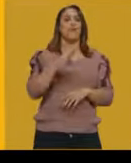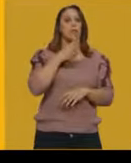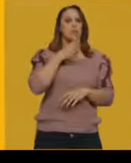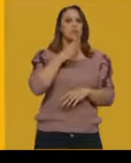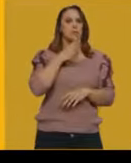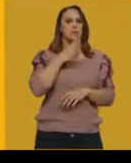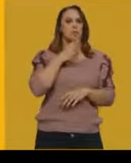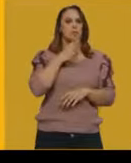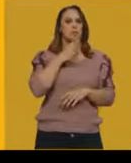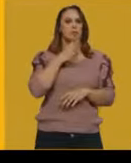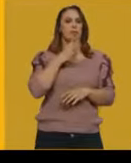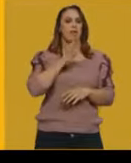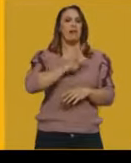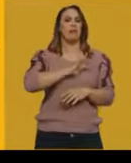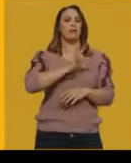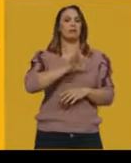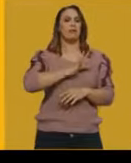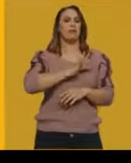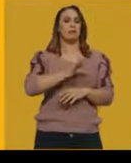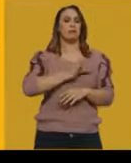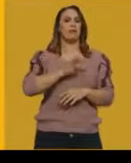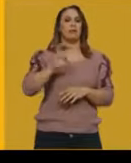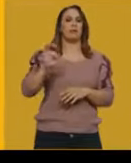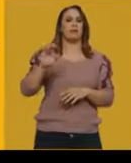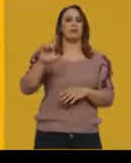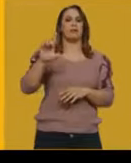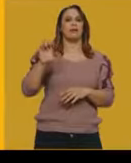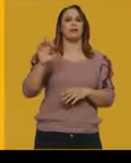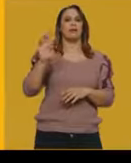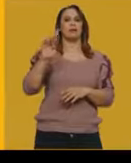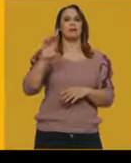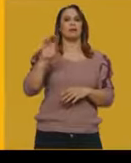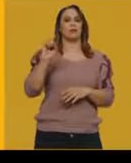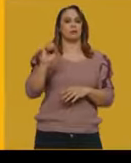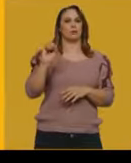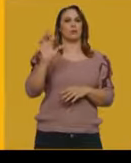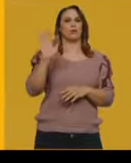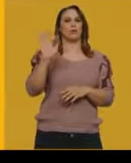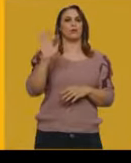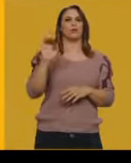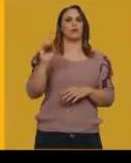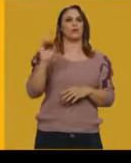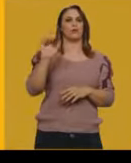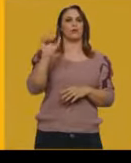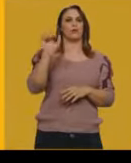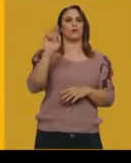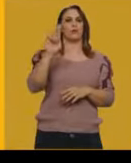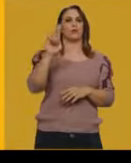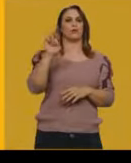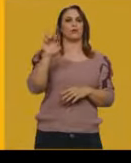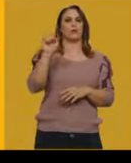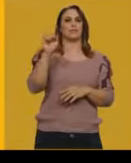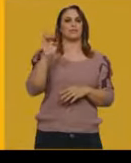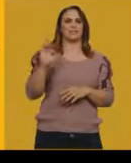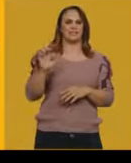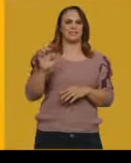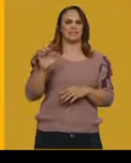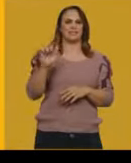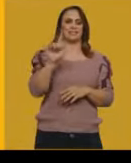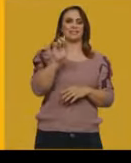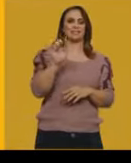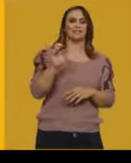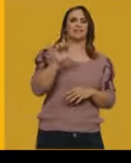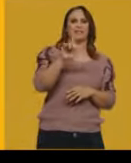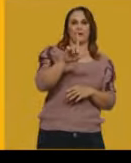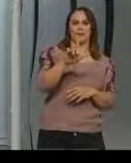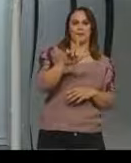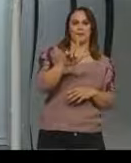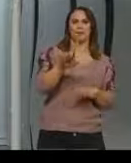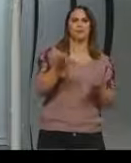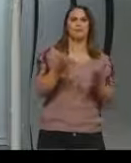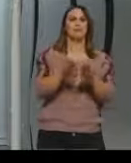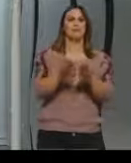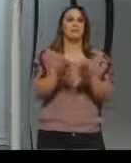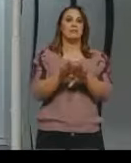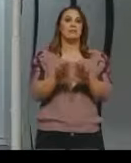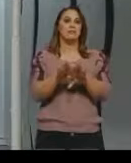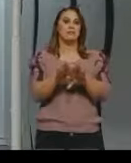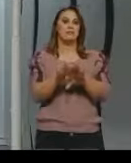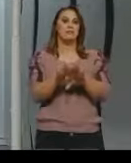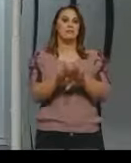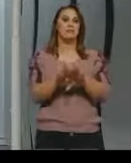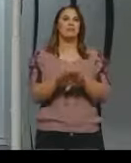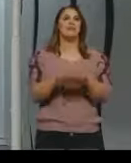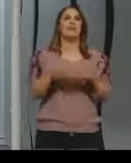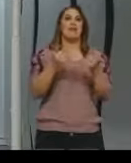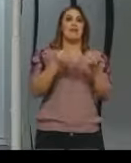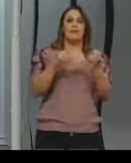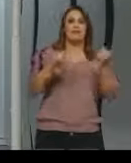e também vamos falar sobre a aplicação da engenharia genética no cotidiano. Então nós vamos falar, começando